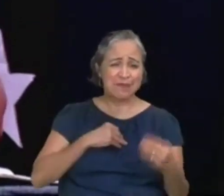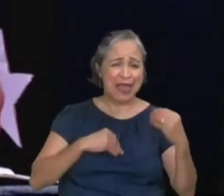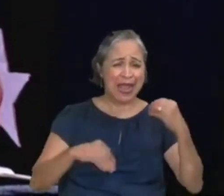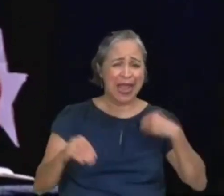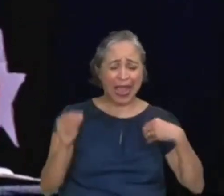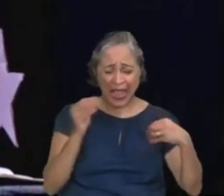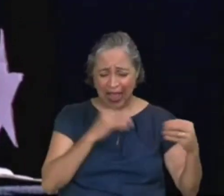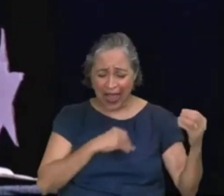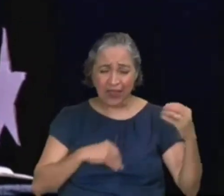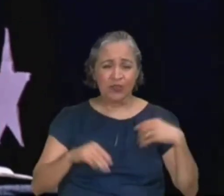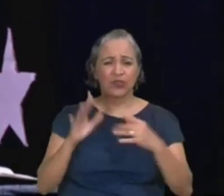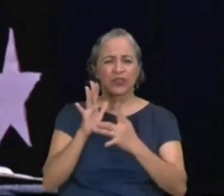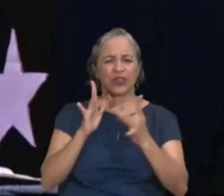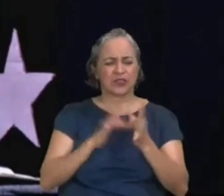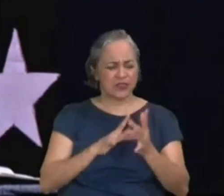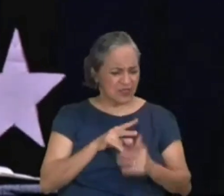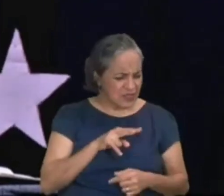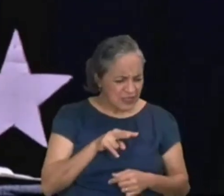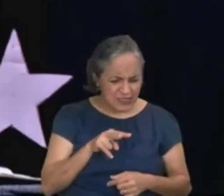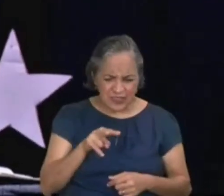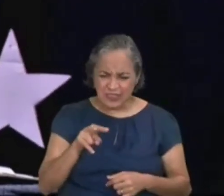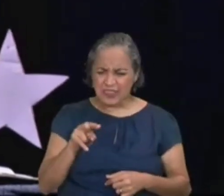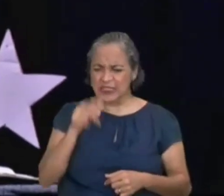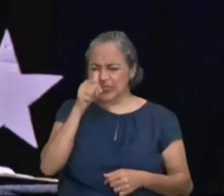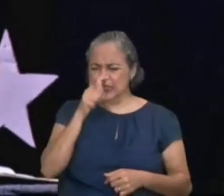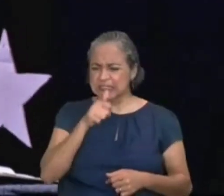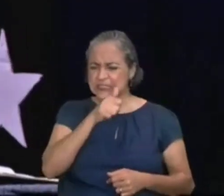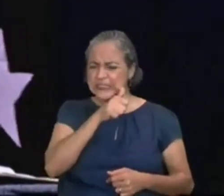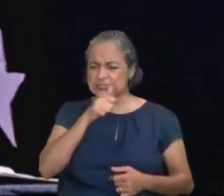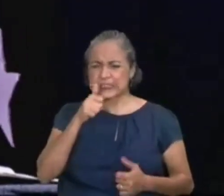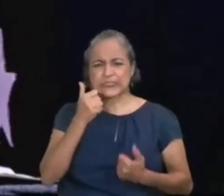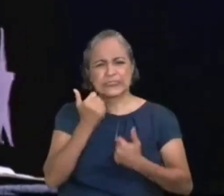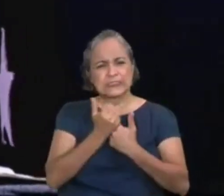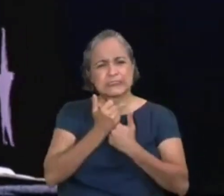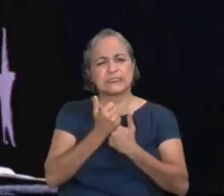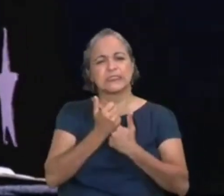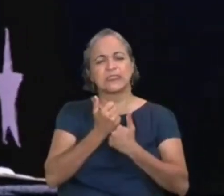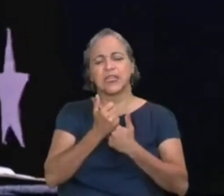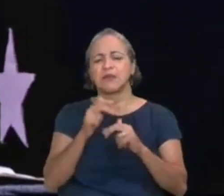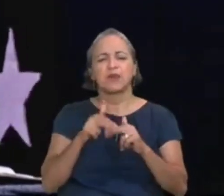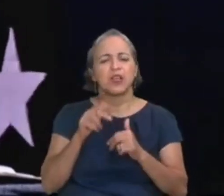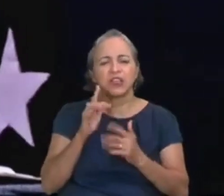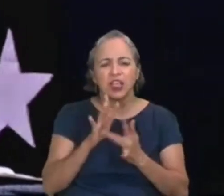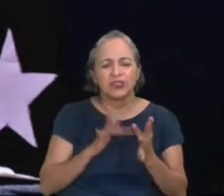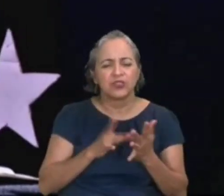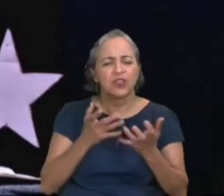passar pelo que Ele passou, só porque Ele queria ter um relacionamento comigo,